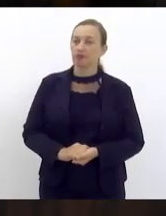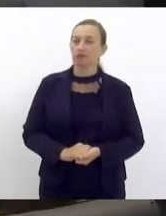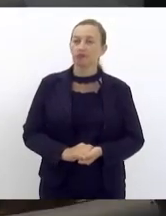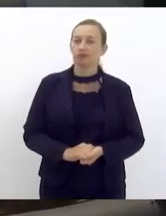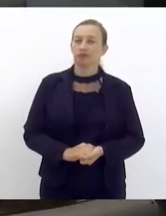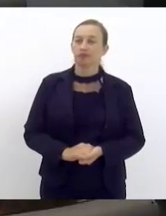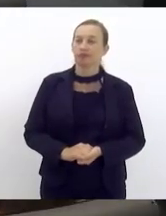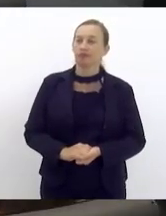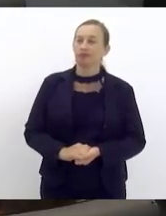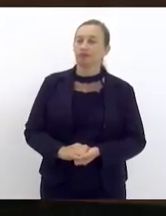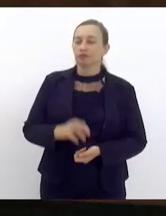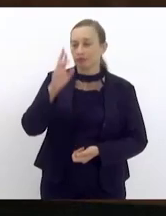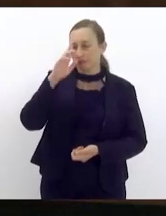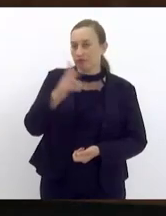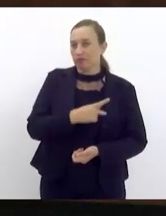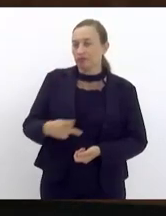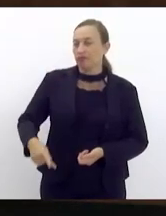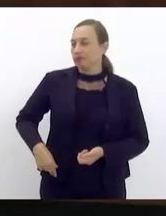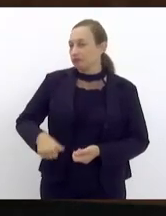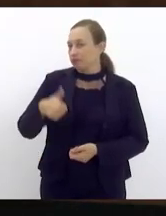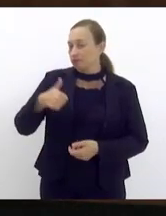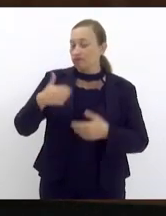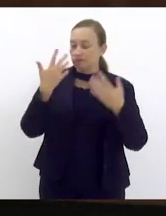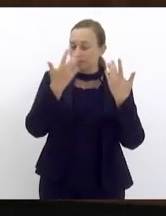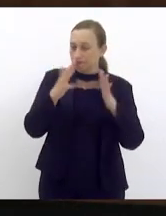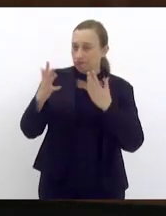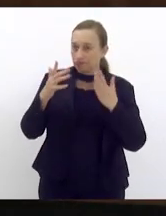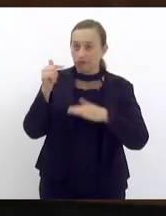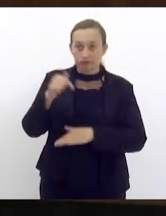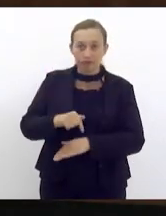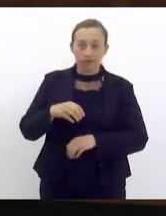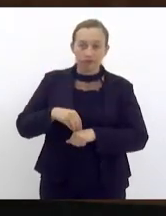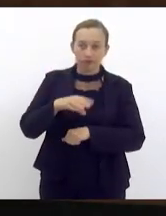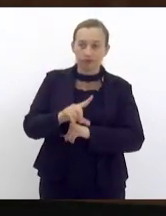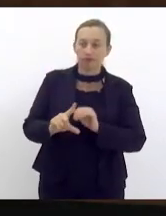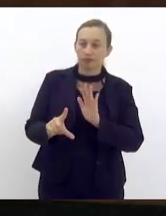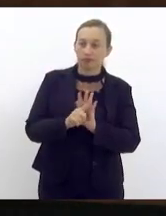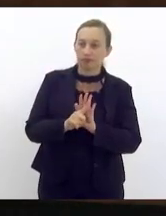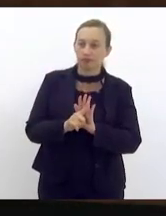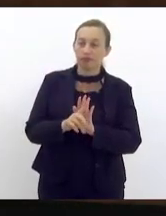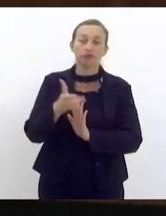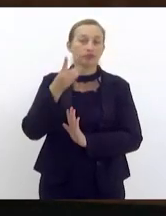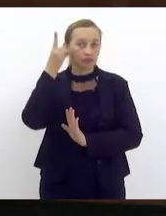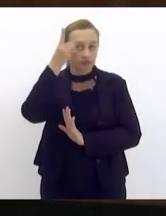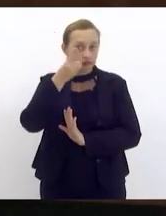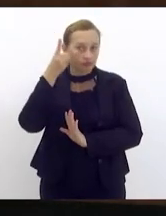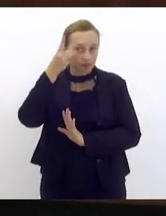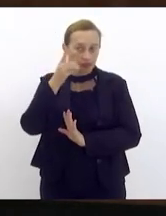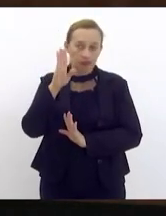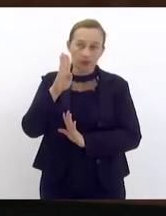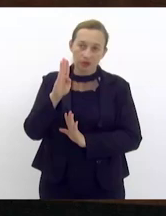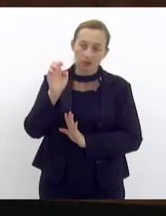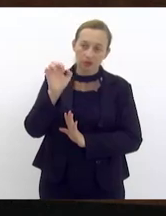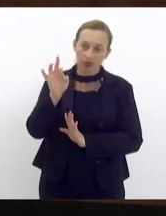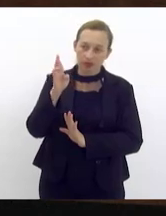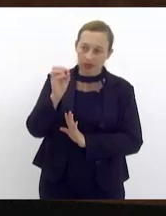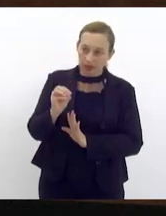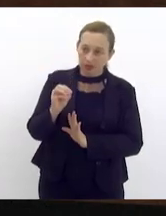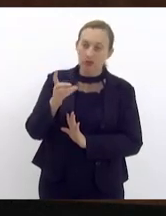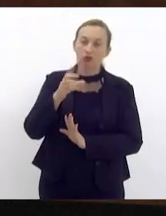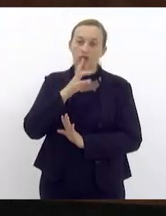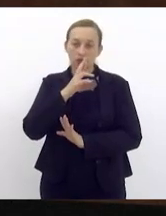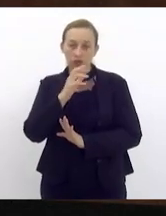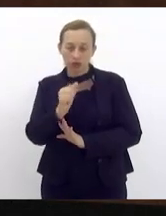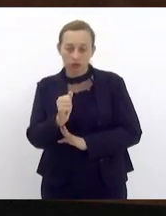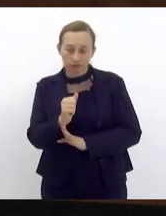Rocha presidente em primeiro lugar elogiar aqui a indicação legislativa dos deputados Bernardo Rossi e Rodrigo Amorim